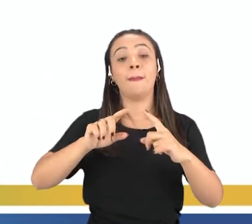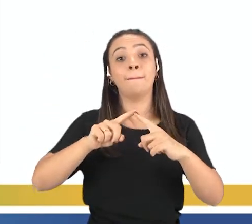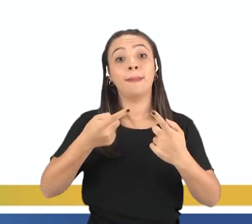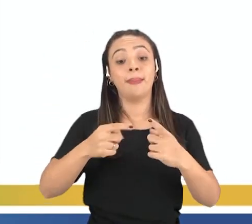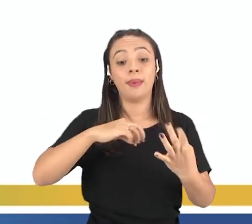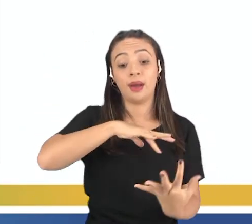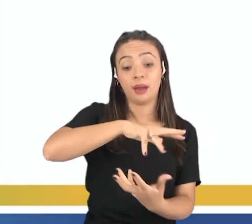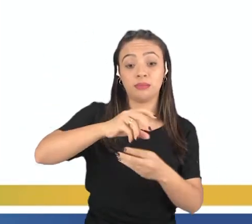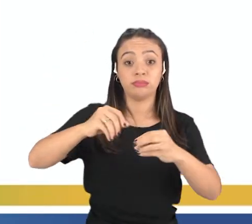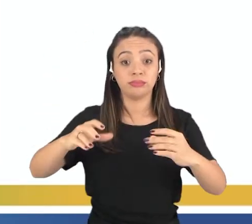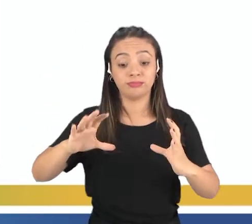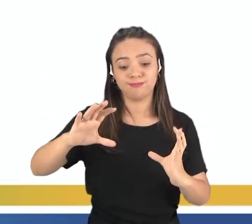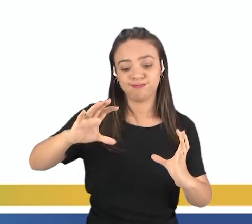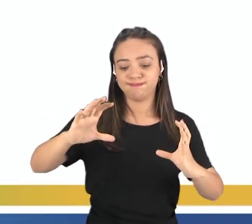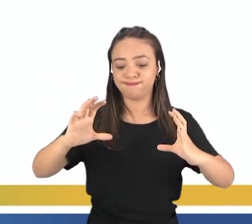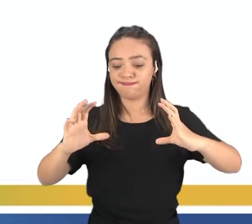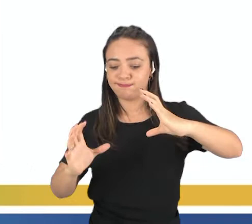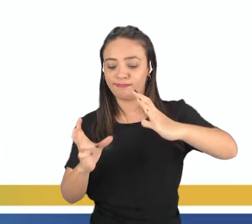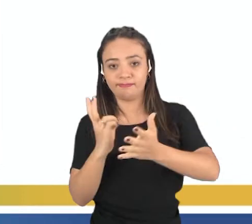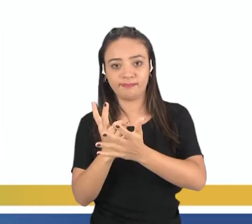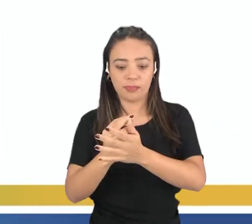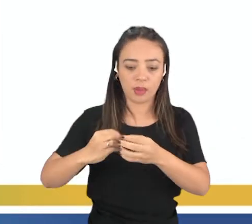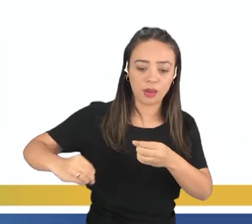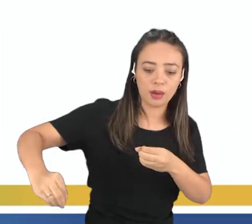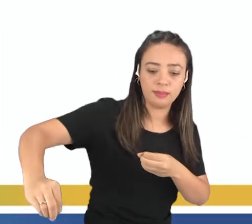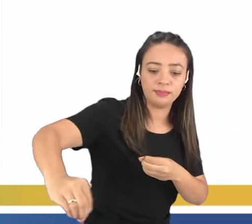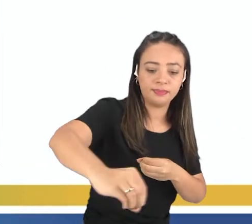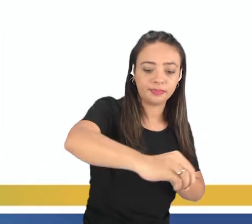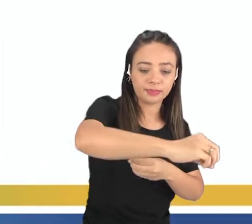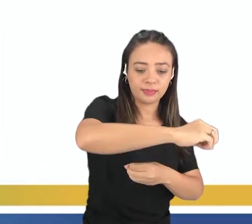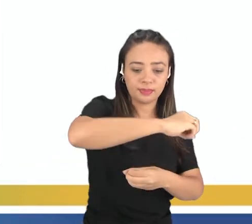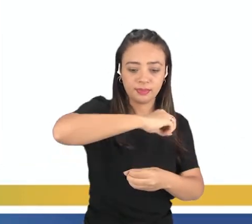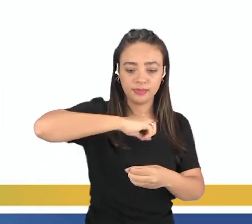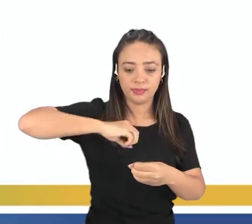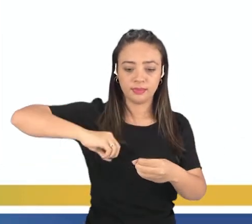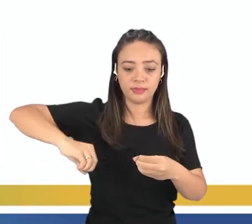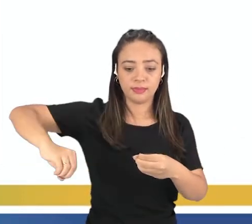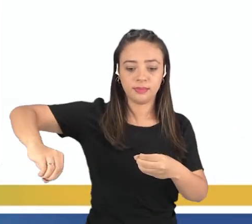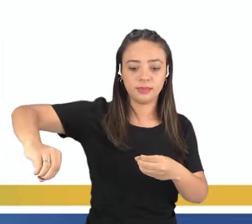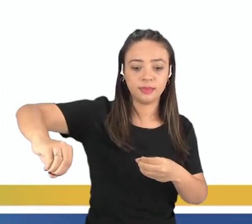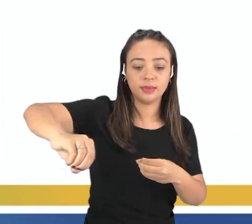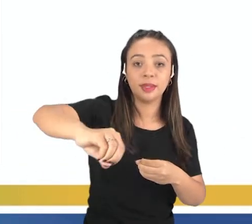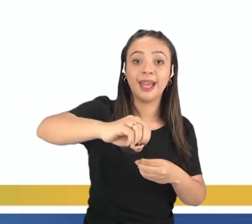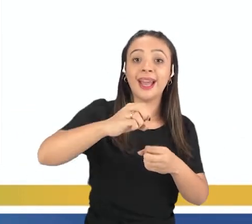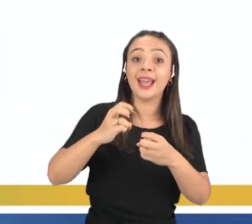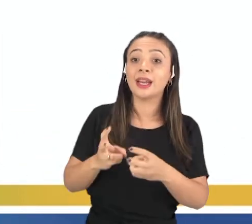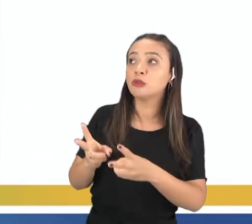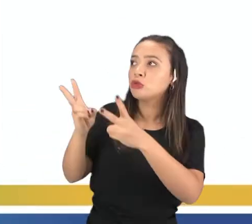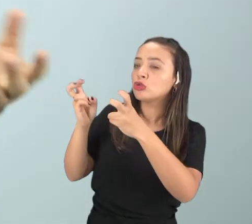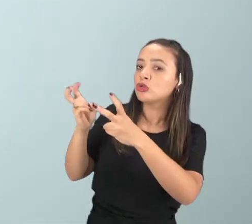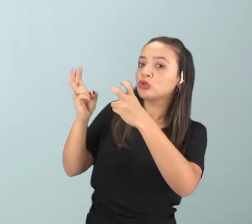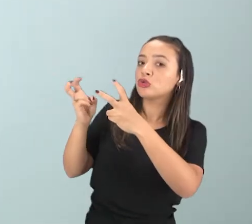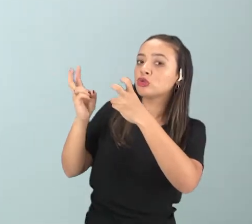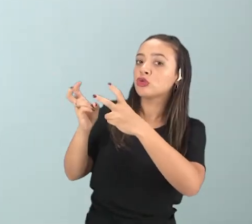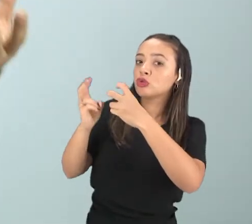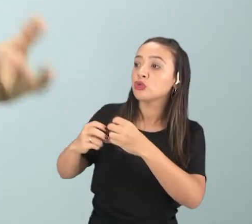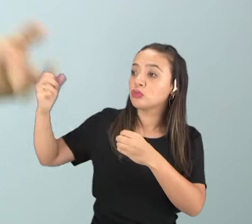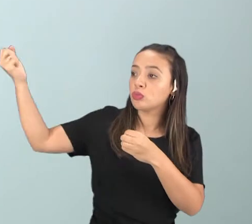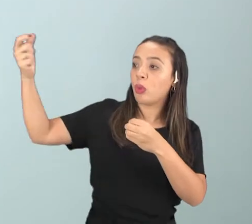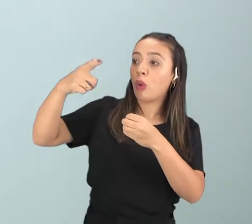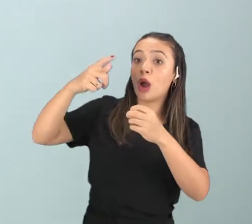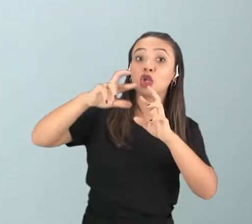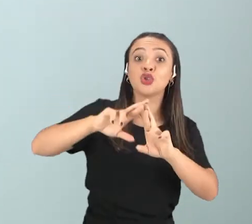conforme ela faz o seu movimento de translação, um hemisfério, ele recebe mais energia do que o outro, né? E aí ele vai ter um padrão